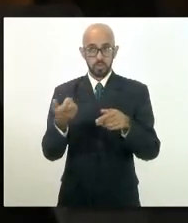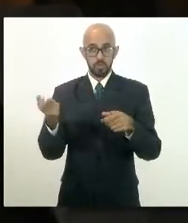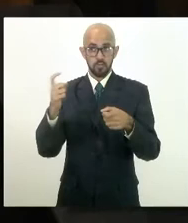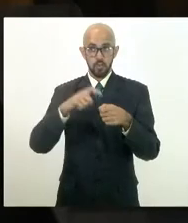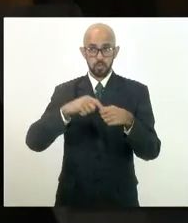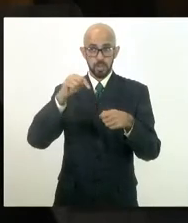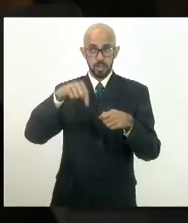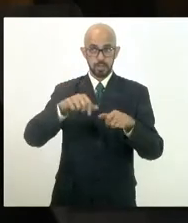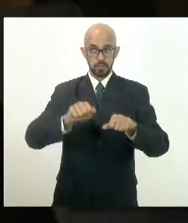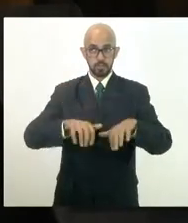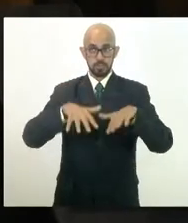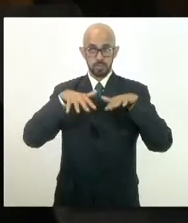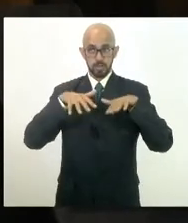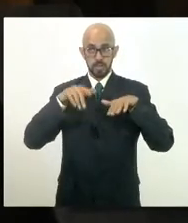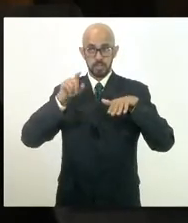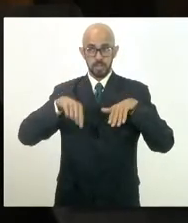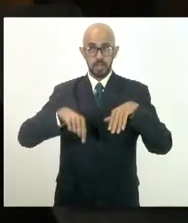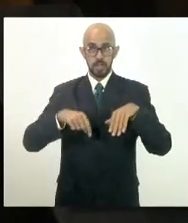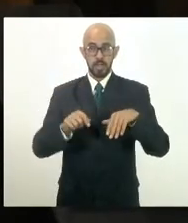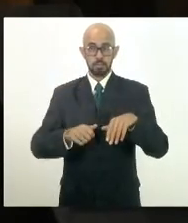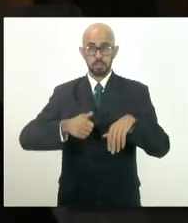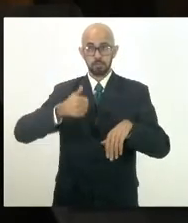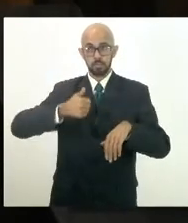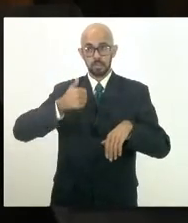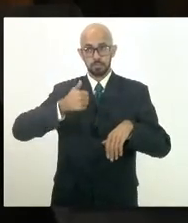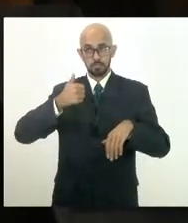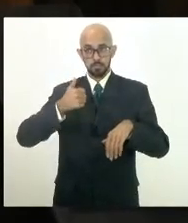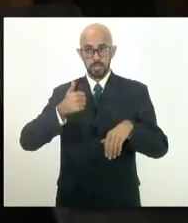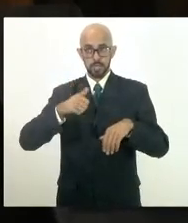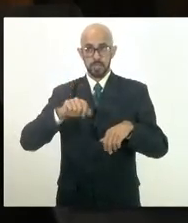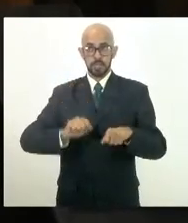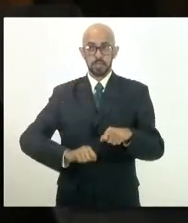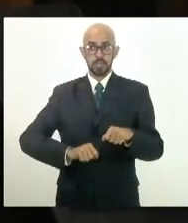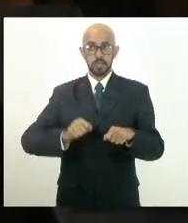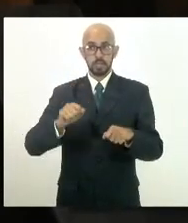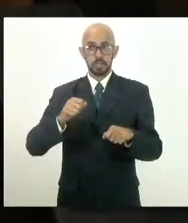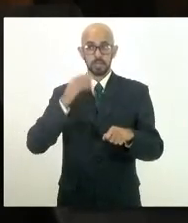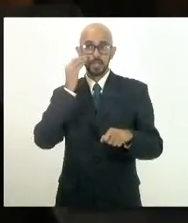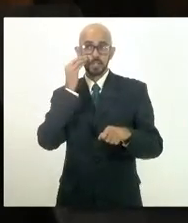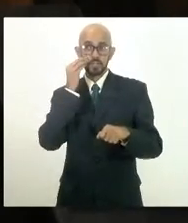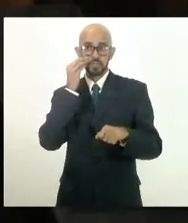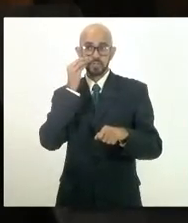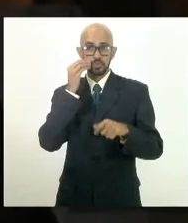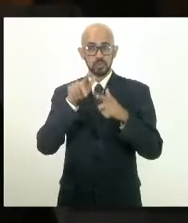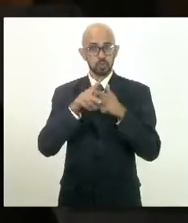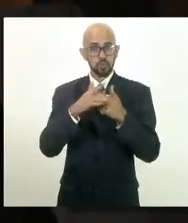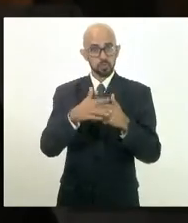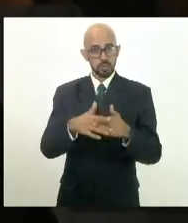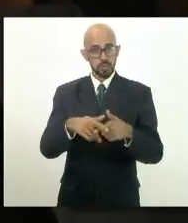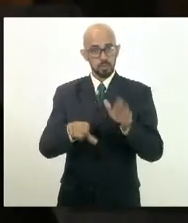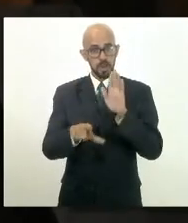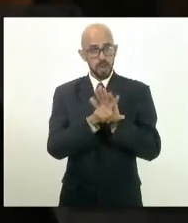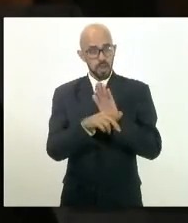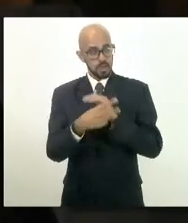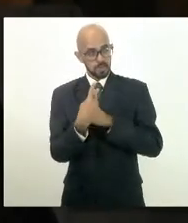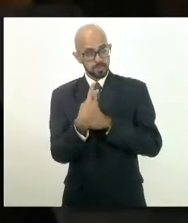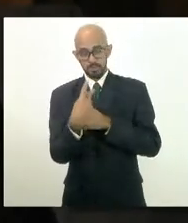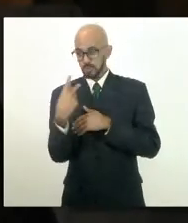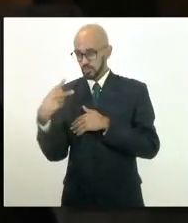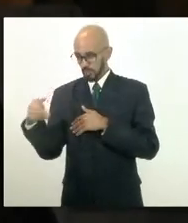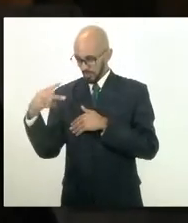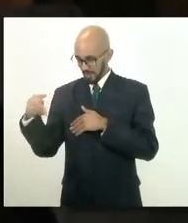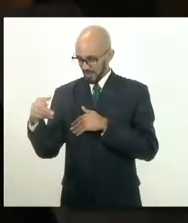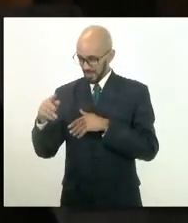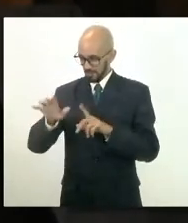primeira observação, tentando aperfeiçoar uma lei de vossa autoria. É uma honra, sempre.